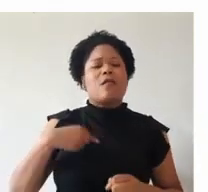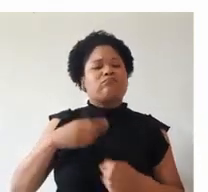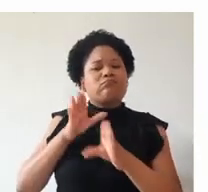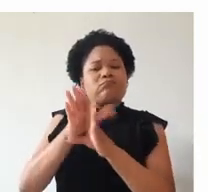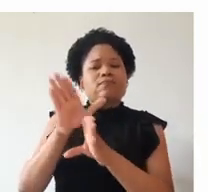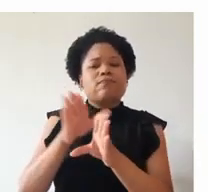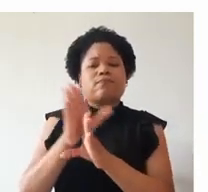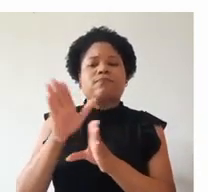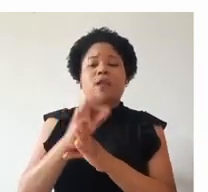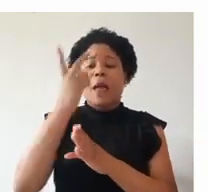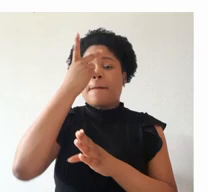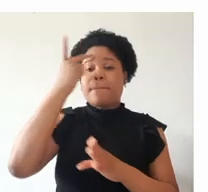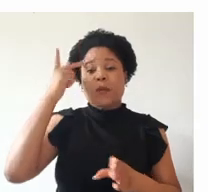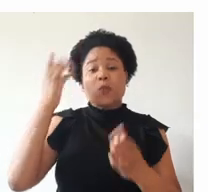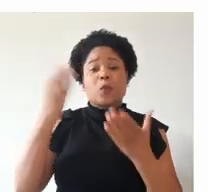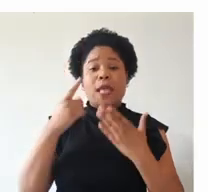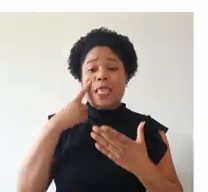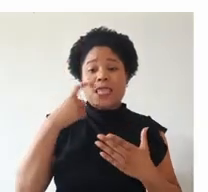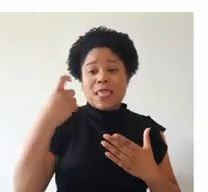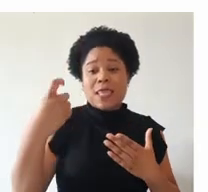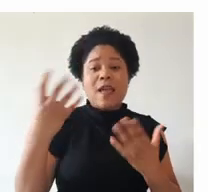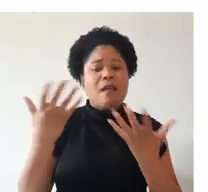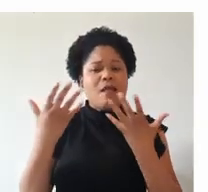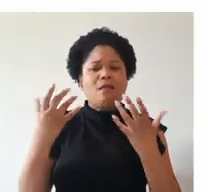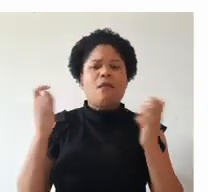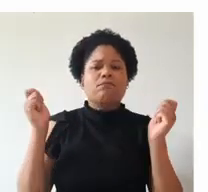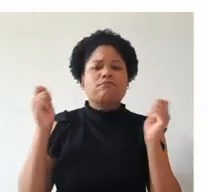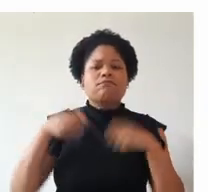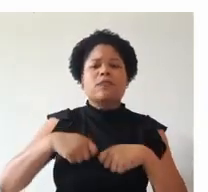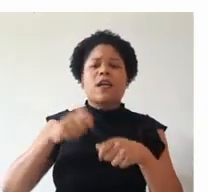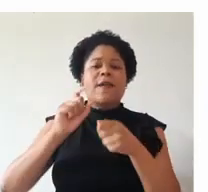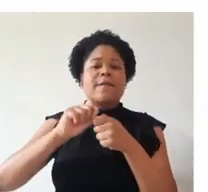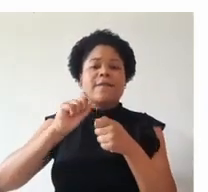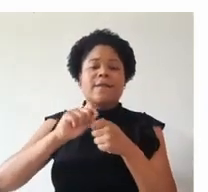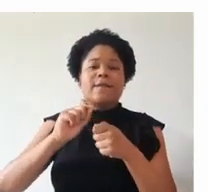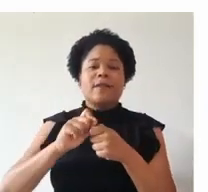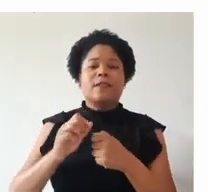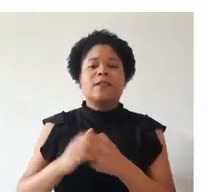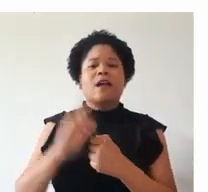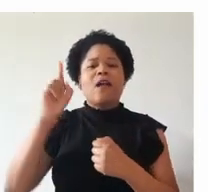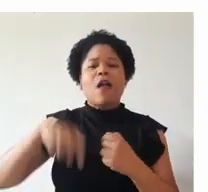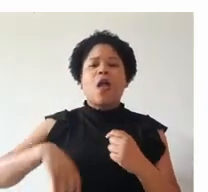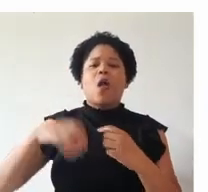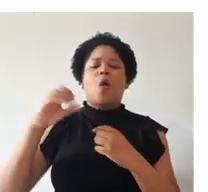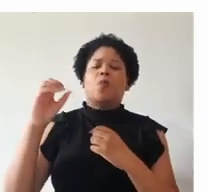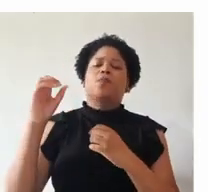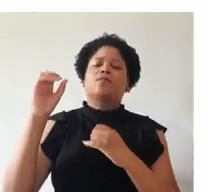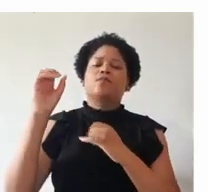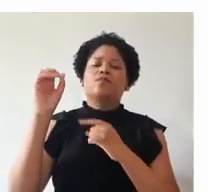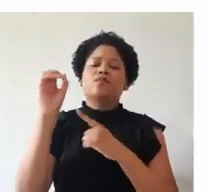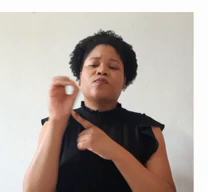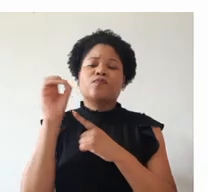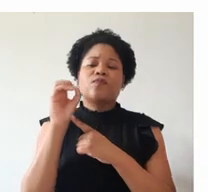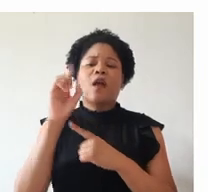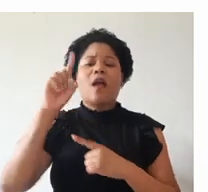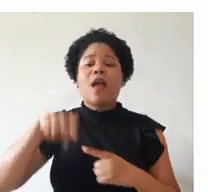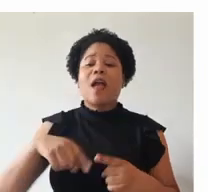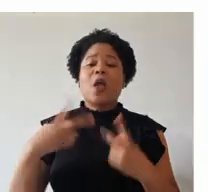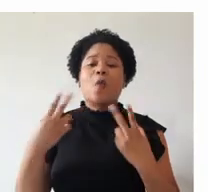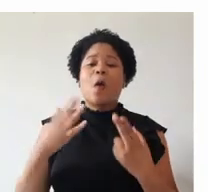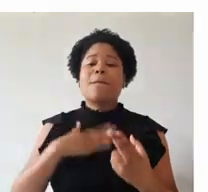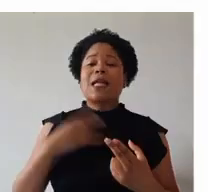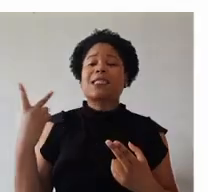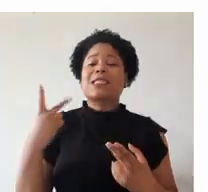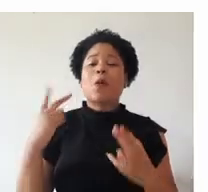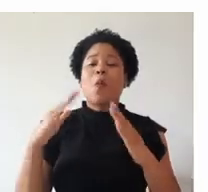recomendo às pessoas que têm interesse e que tiverem a oportunidade de fazerem. O Instituto Federal foi a